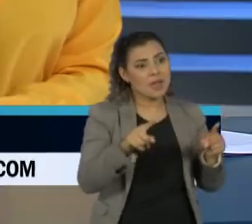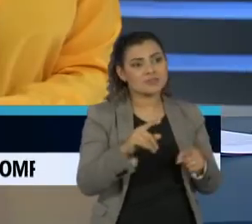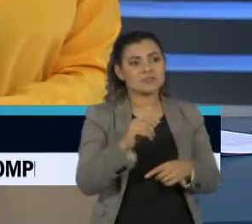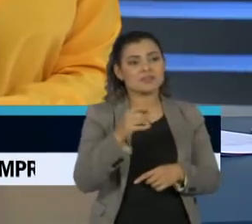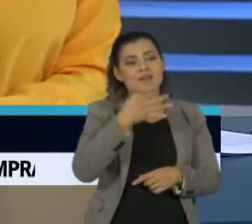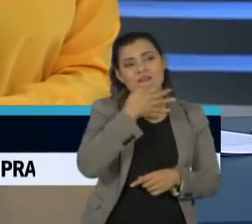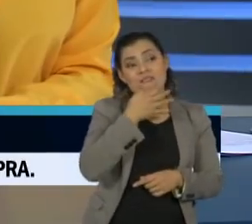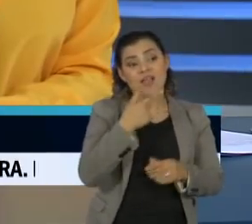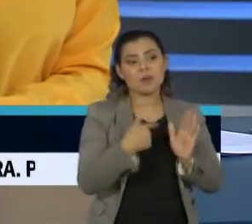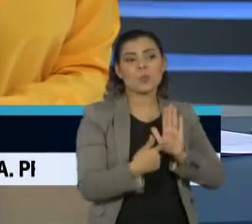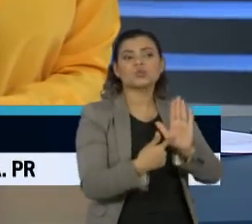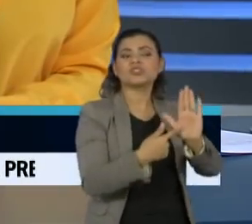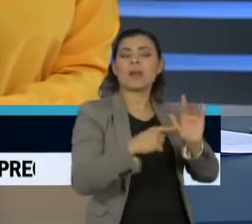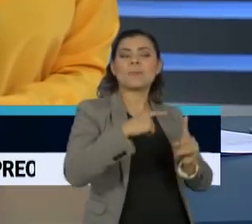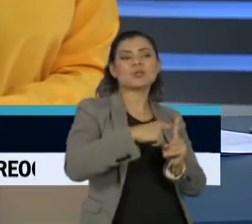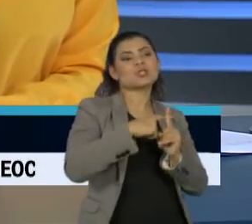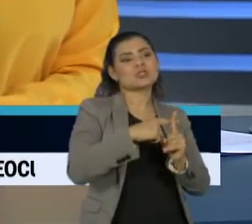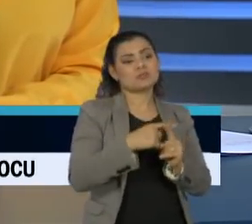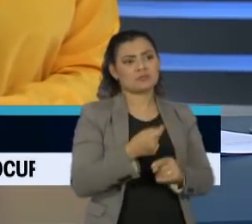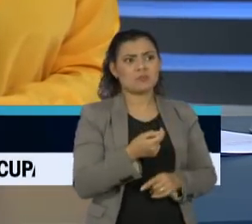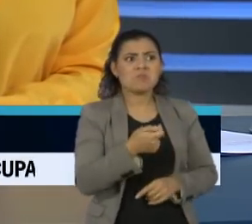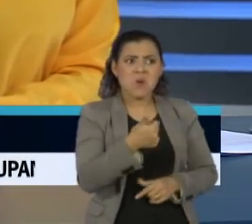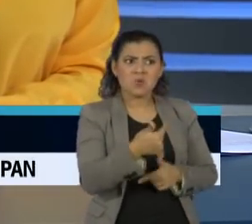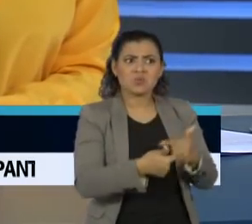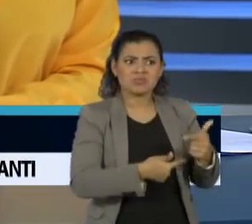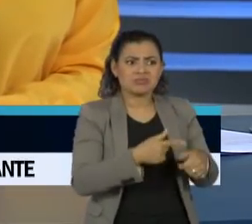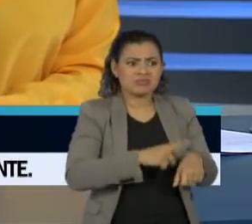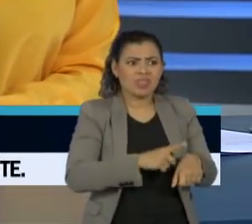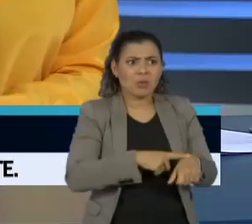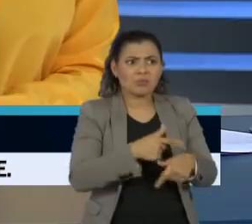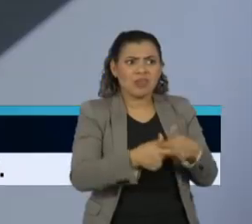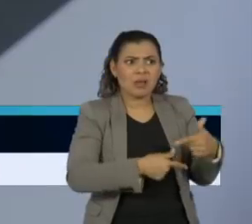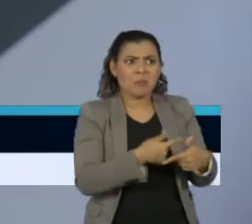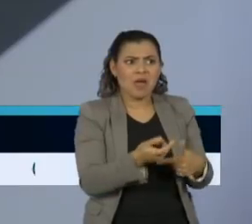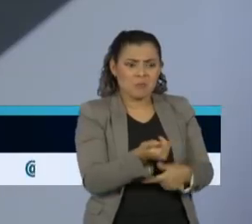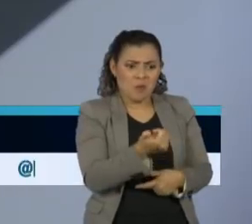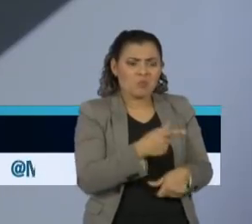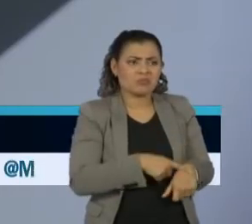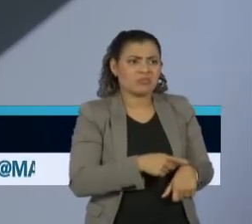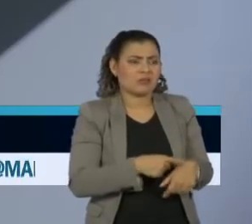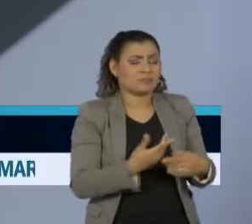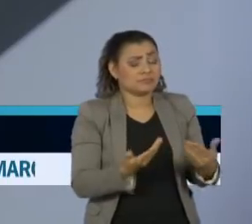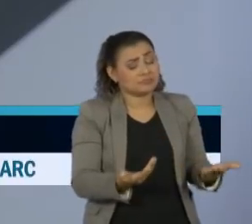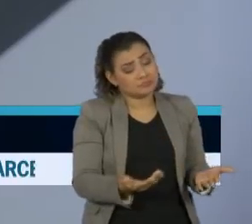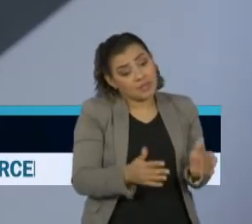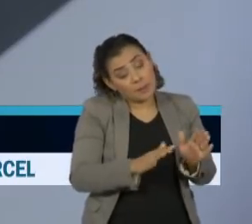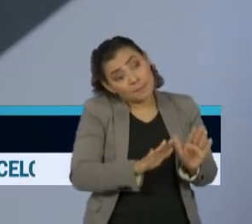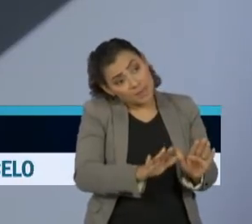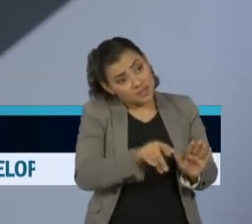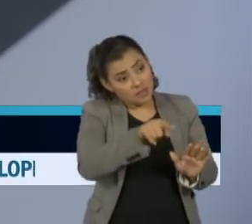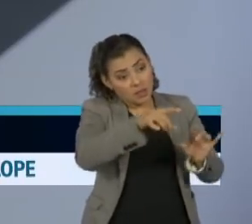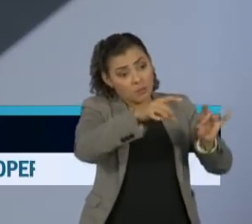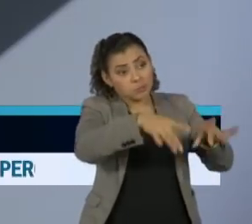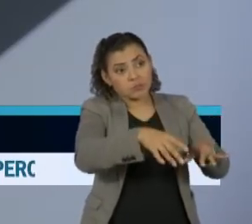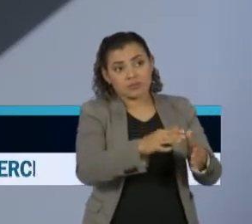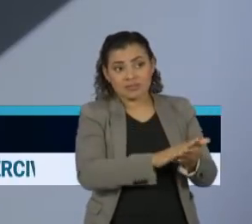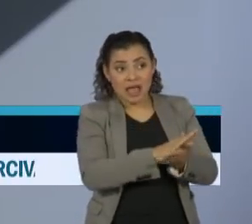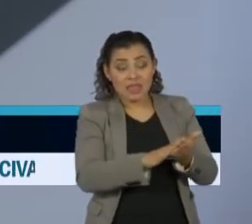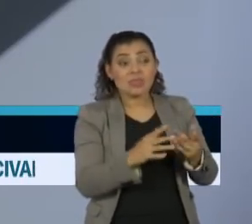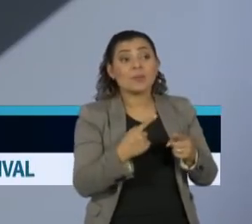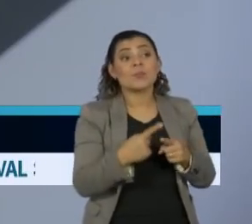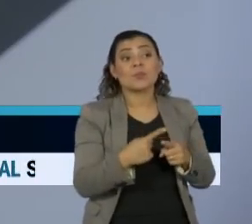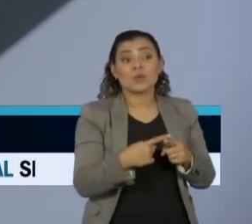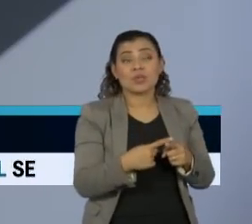viés positivo, ela durou muito pouco no cargo, embora a gente tenha que dizer que ela não caiu por causa